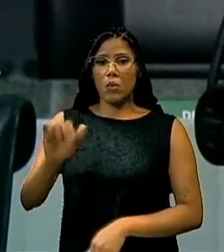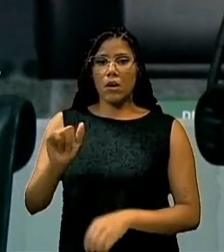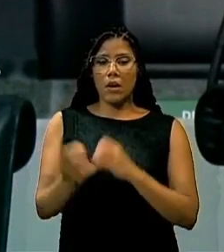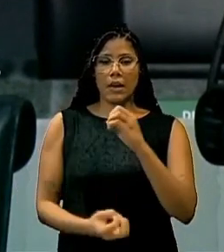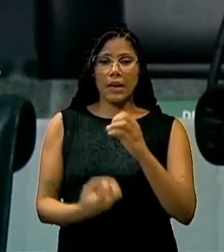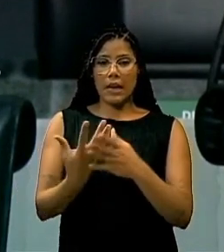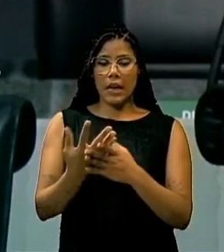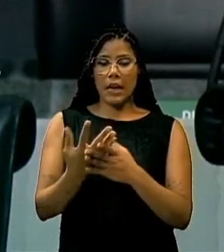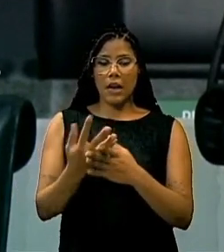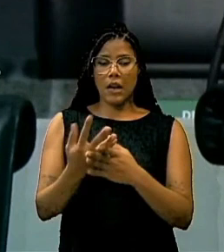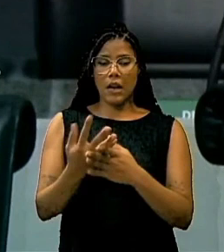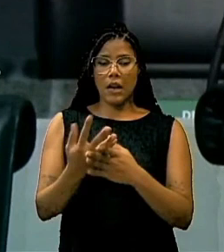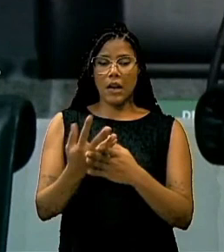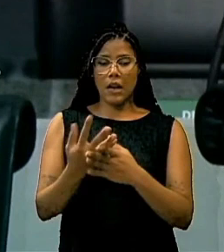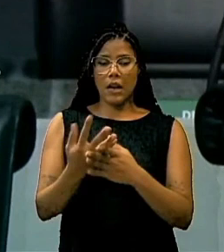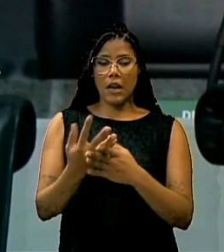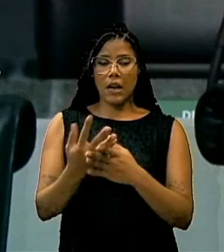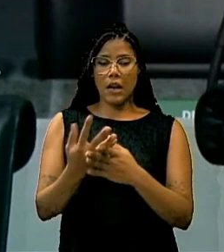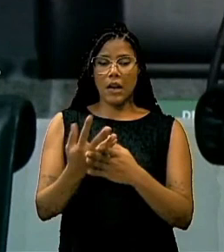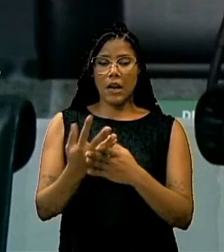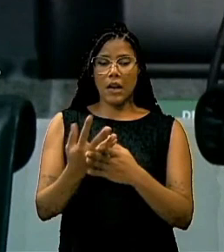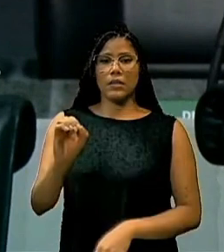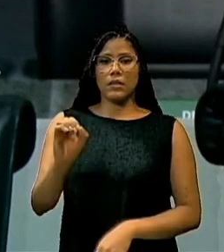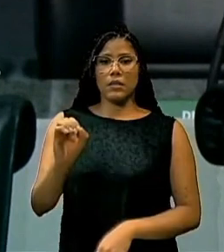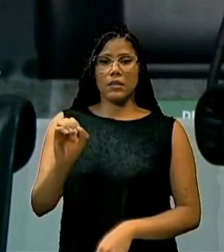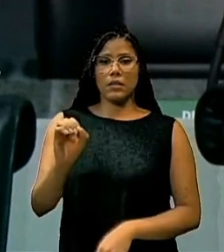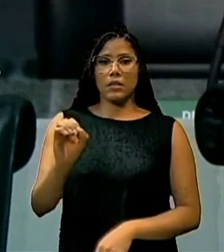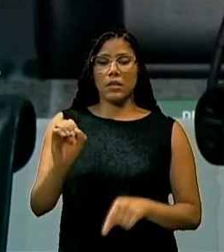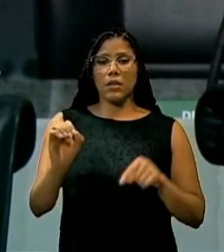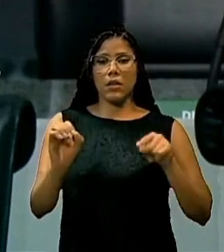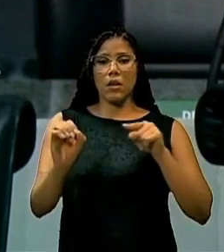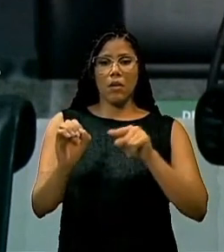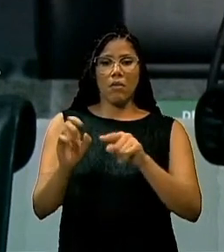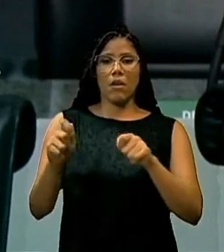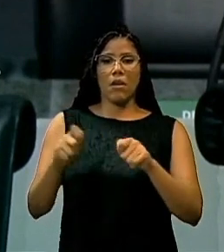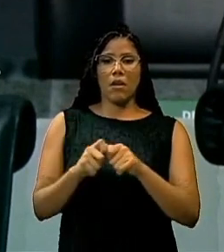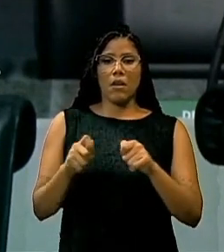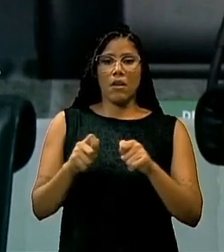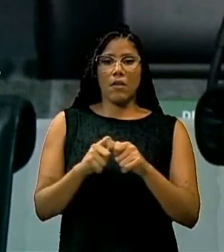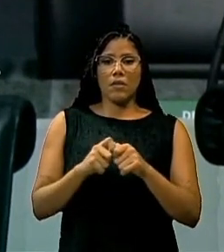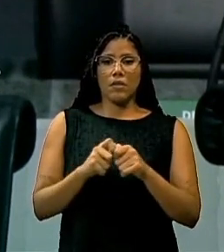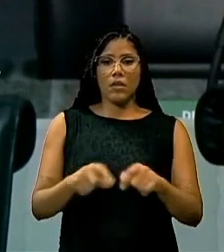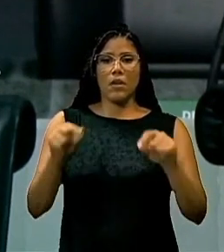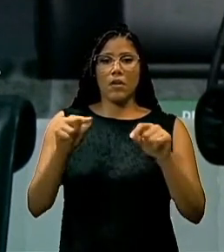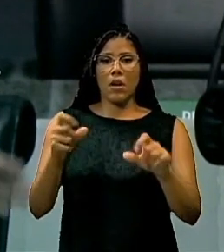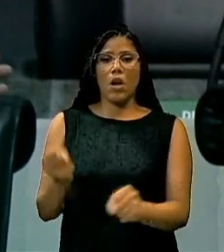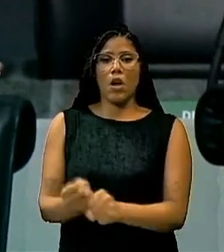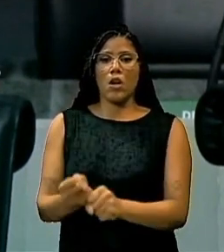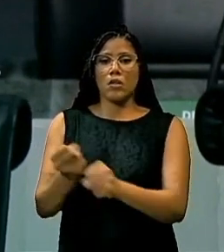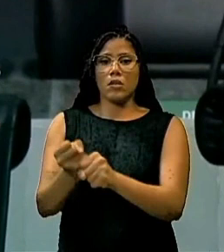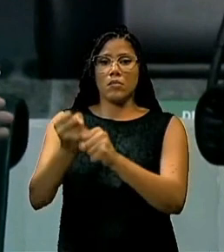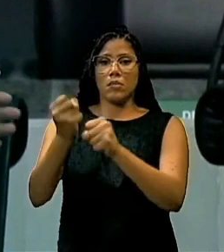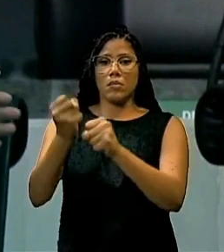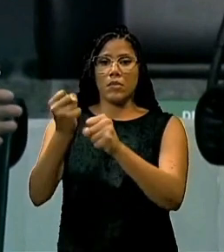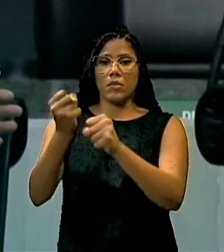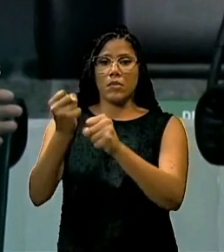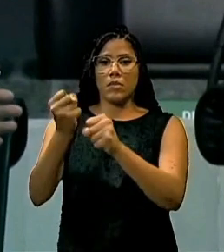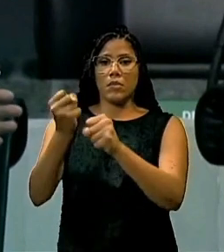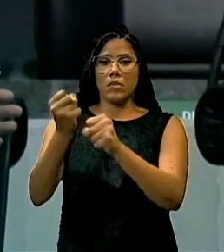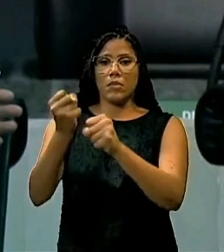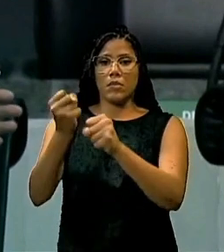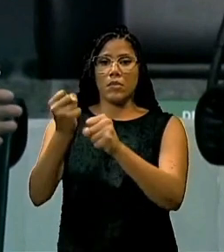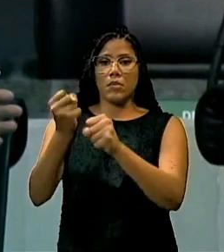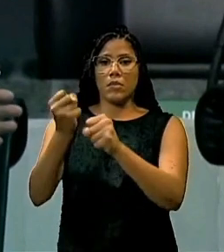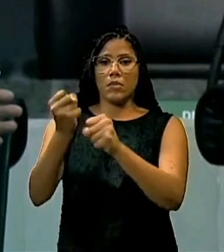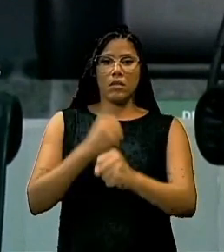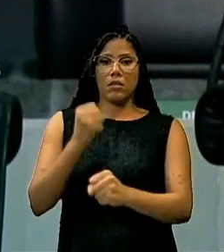fundação, não é instituto, é uma fundação, e fizeram aquele hospital ao longo desses 30